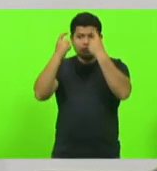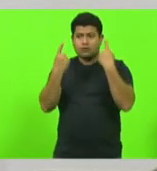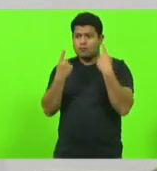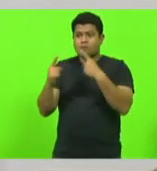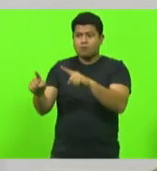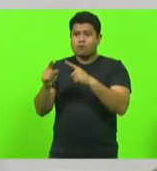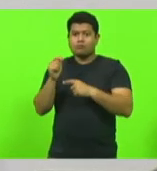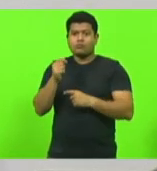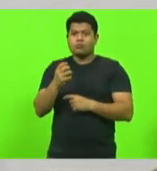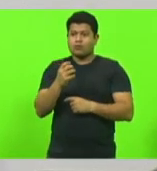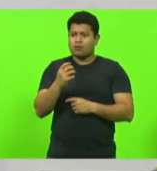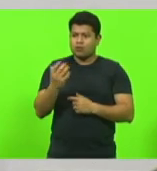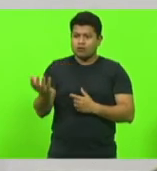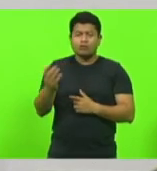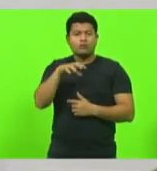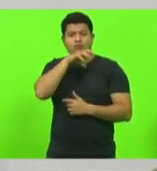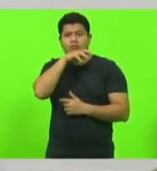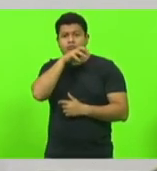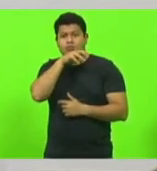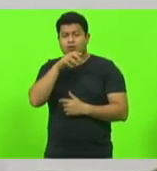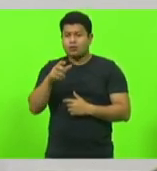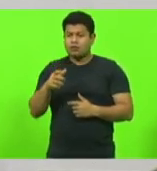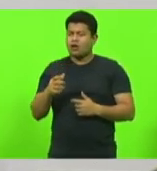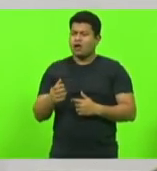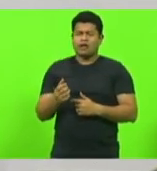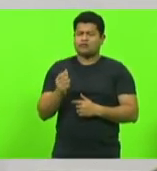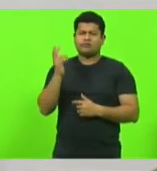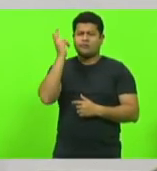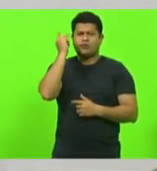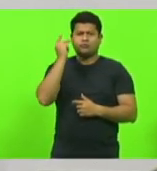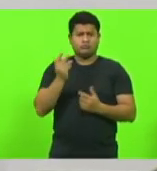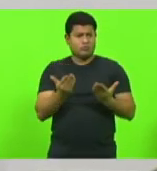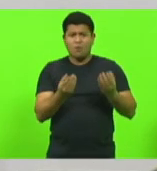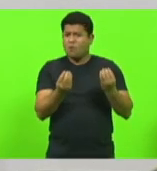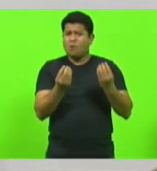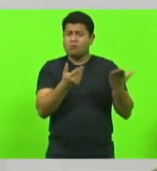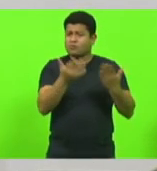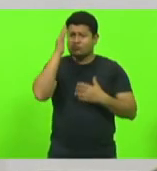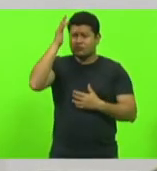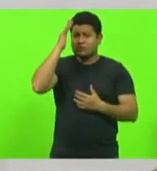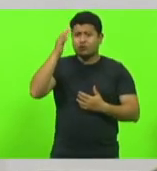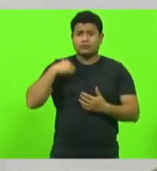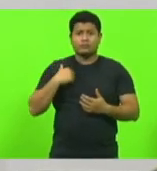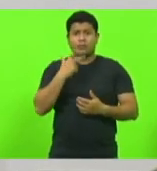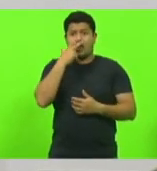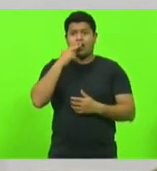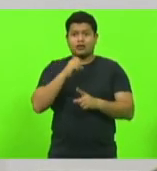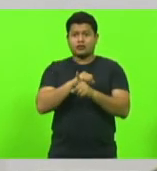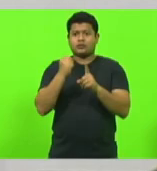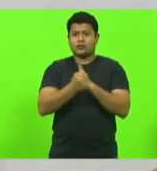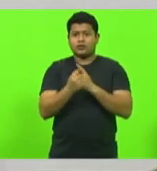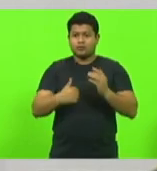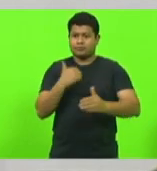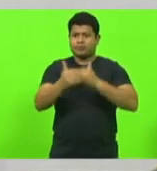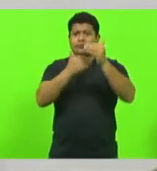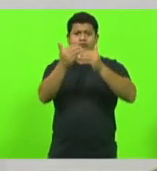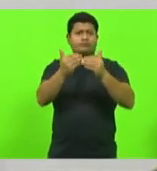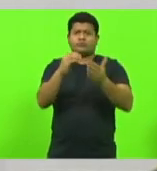ser saudável para os tempos que nós vivemos hoje. Então, a nossa sociedade, ao invés de evoluir, ela vai retroagir, senhor presidente.